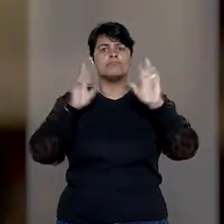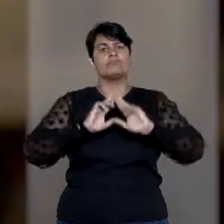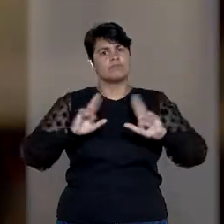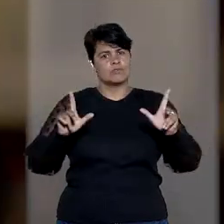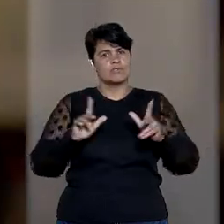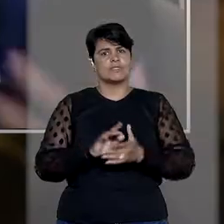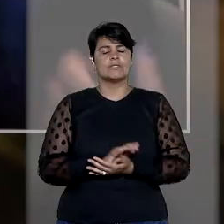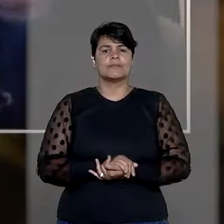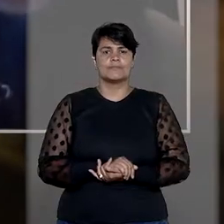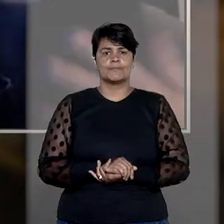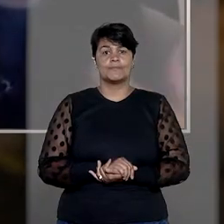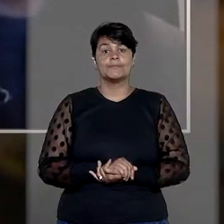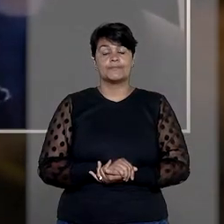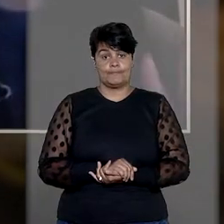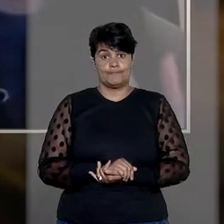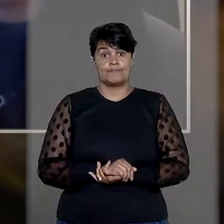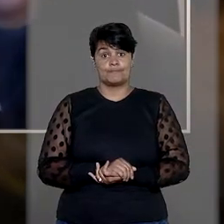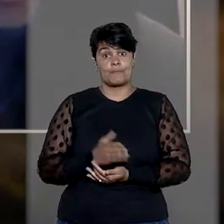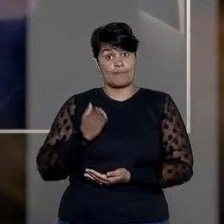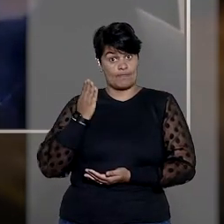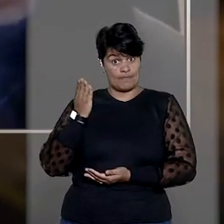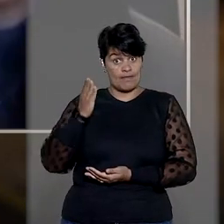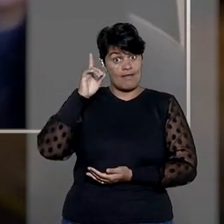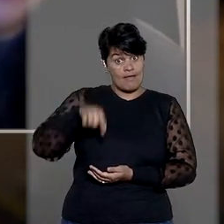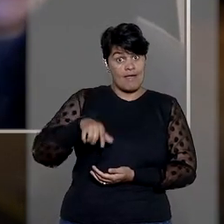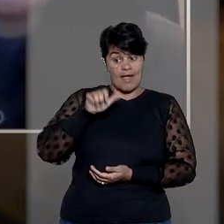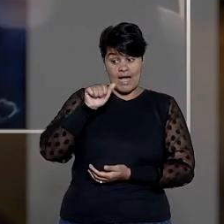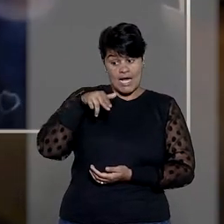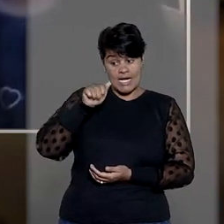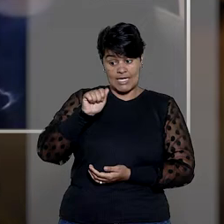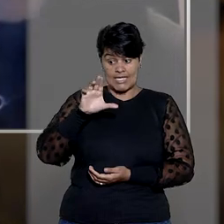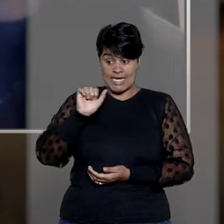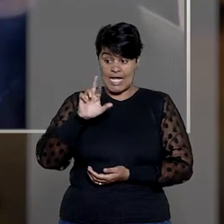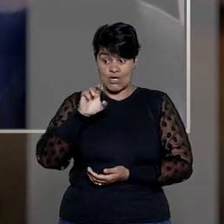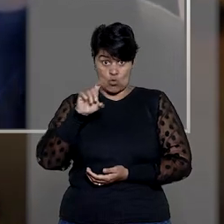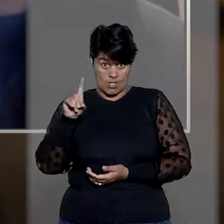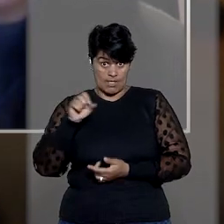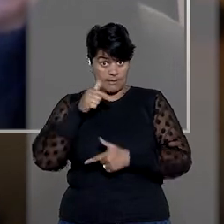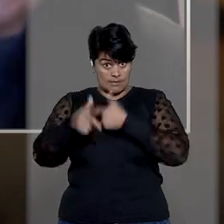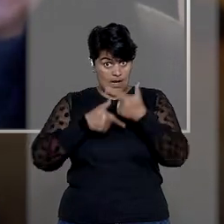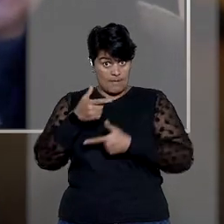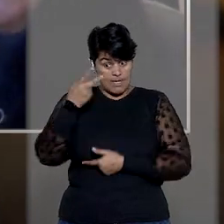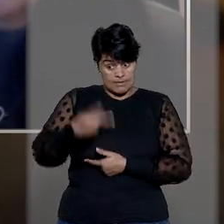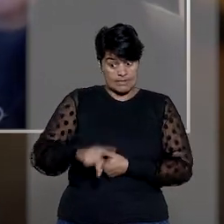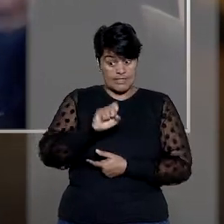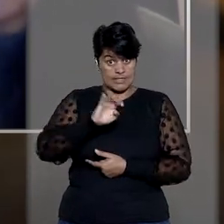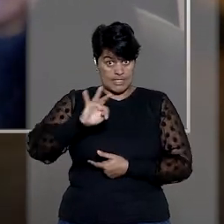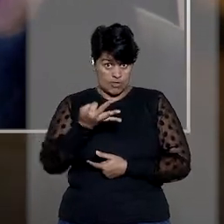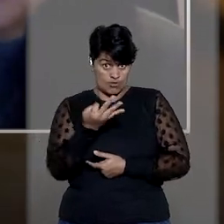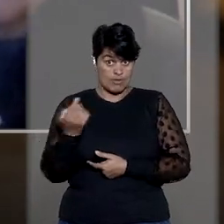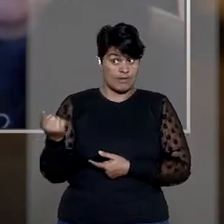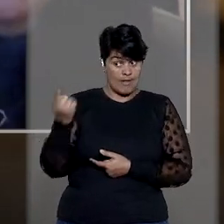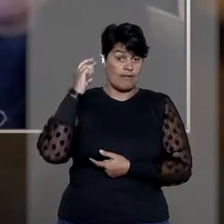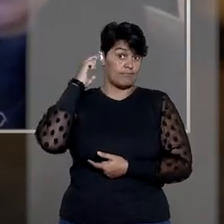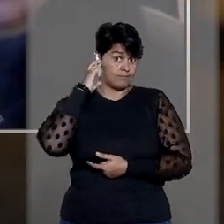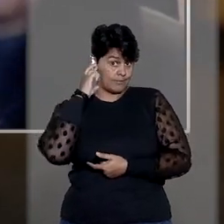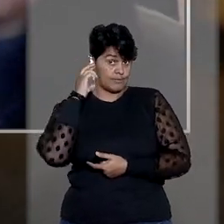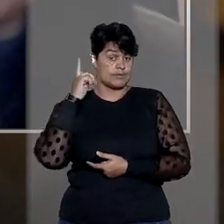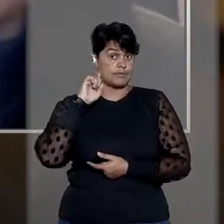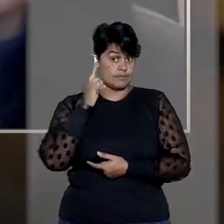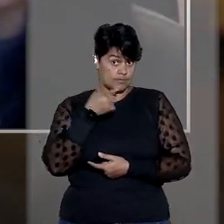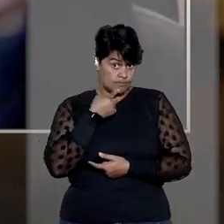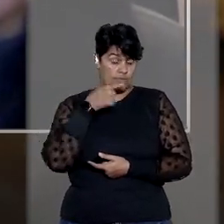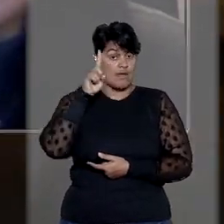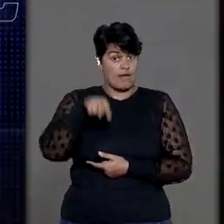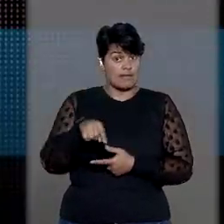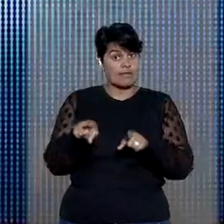Todos nós ganhamos. A Ana Carolina é servidora do STJ e tem deficiência auditiva. Ela também participou